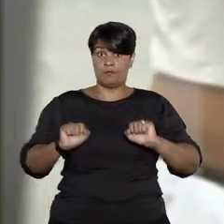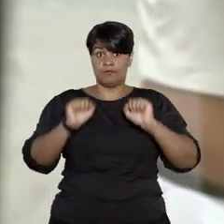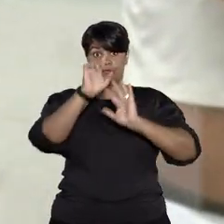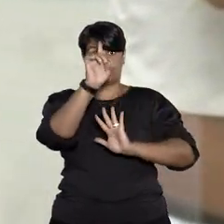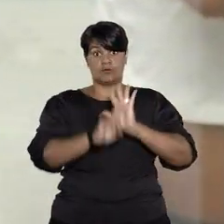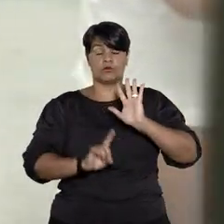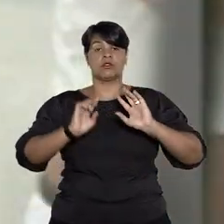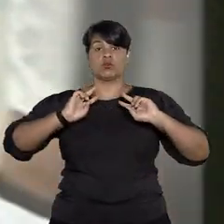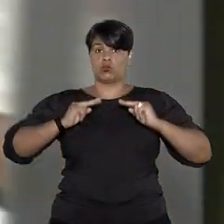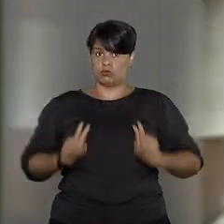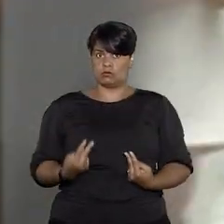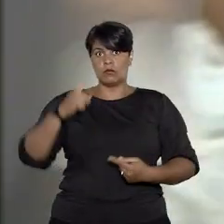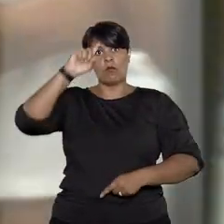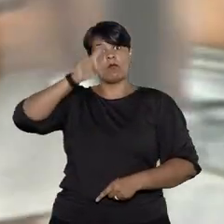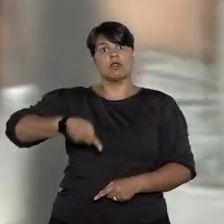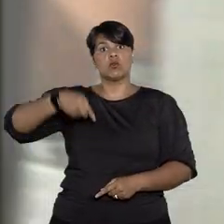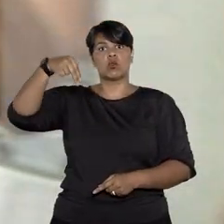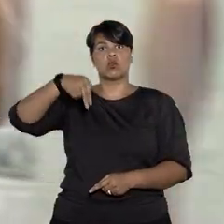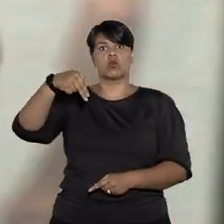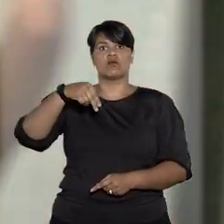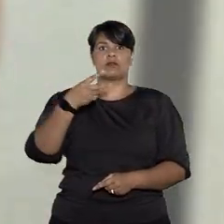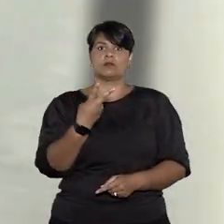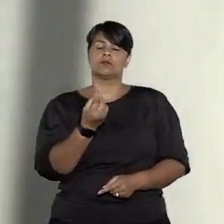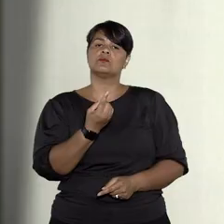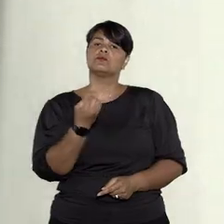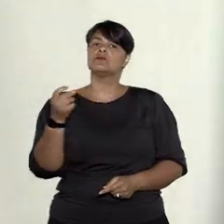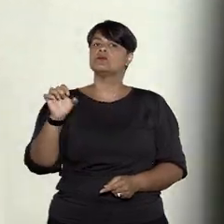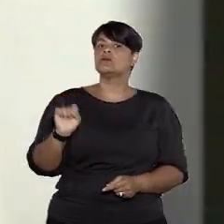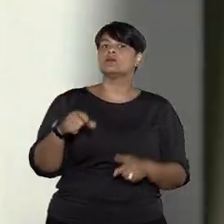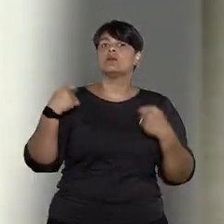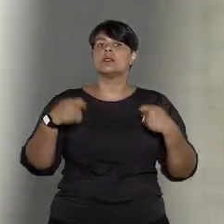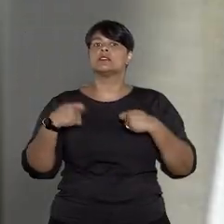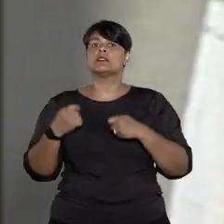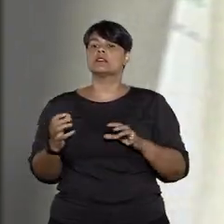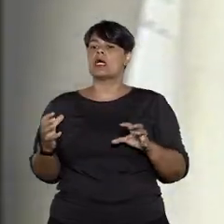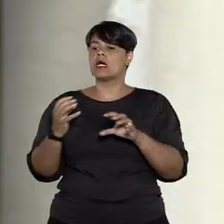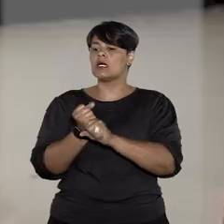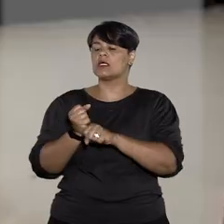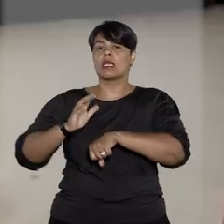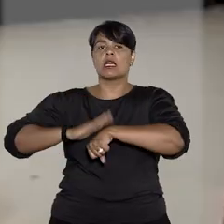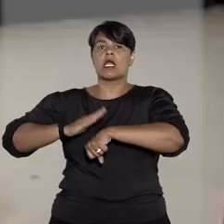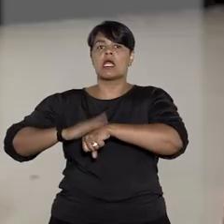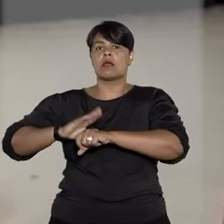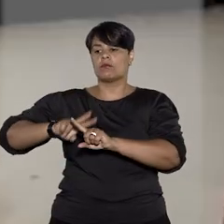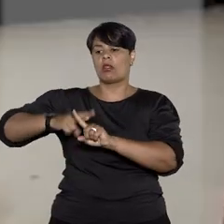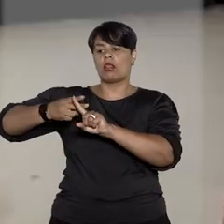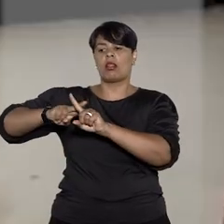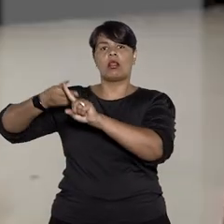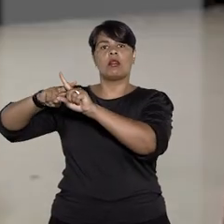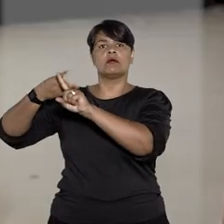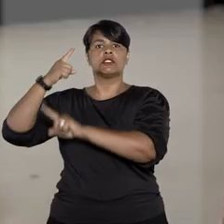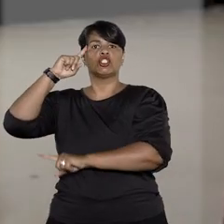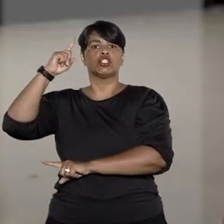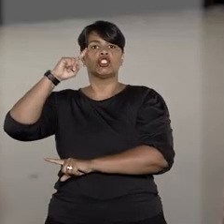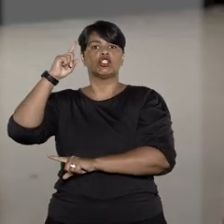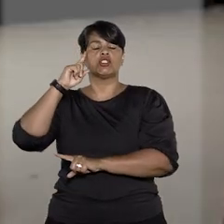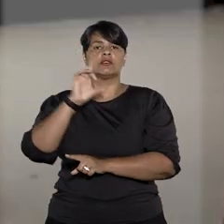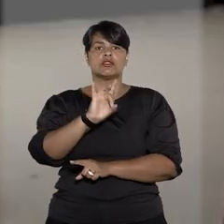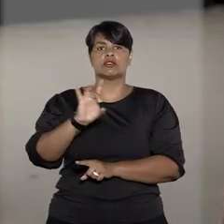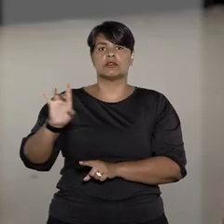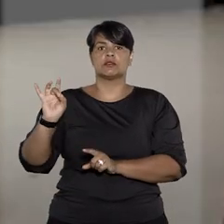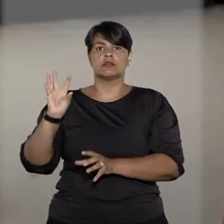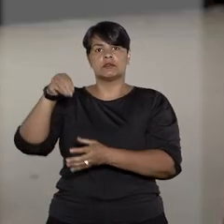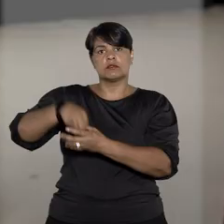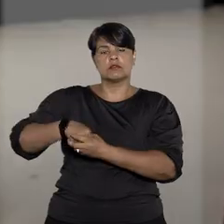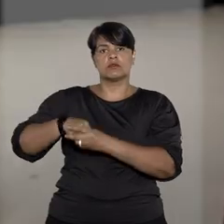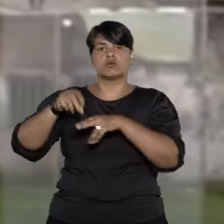Humanos determinou em novembro de 2018 que fosse contado em dobro cada dia de pena cumprido pelos detentos no